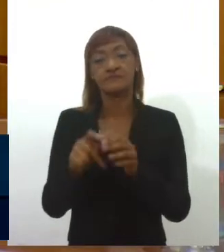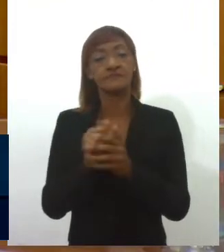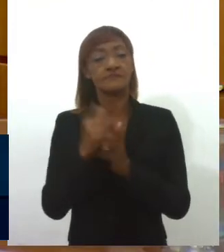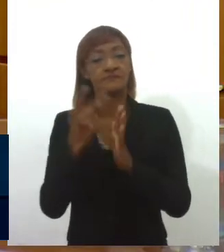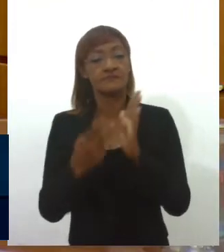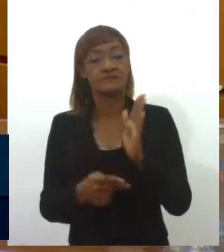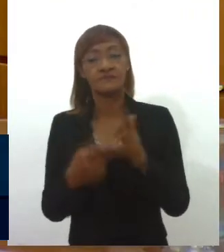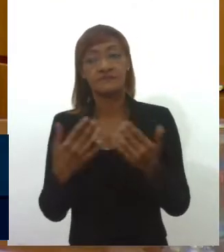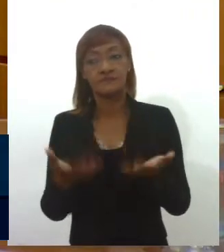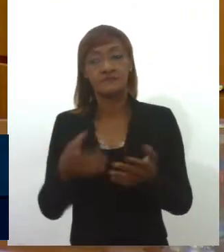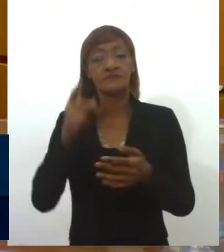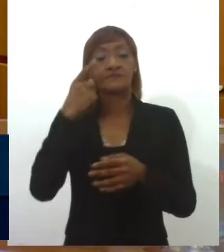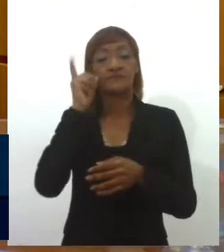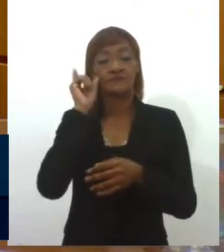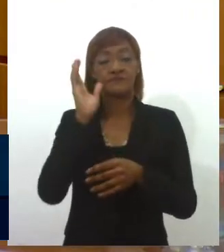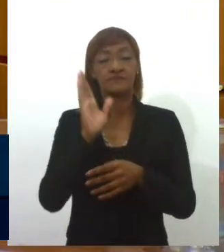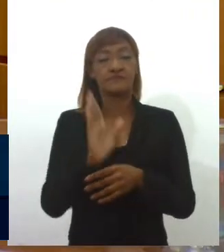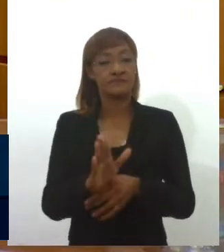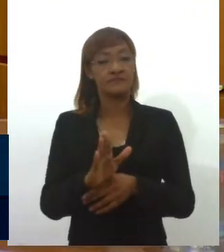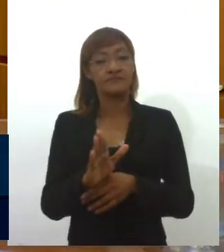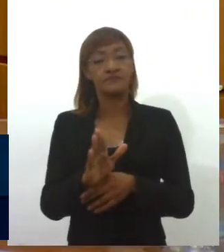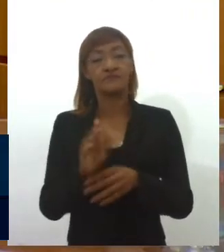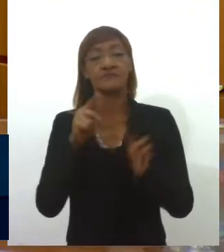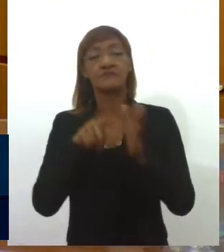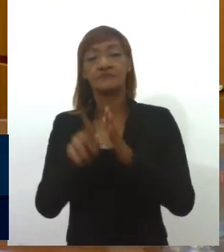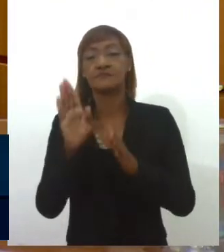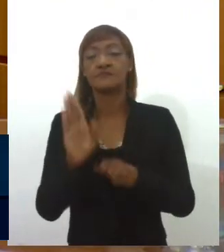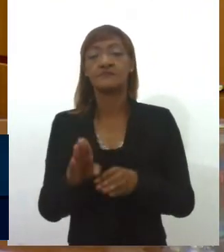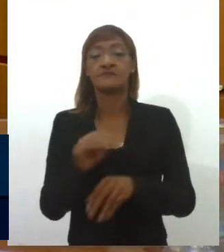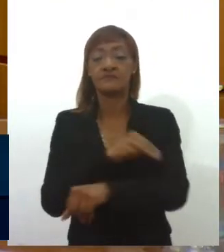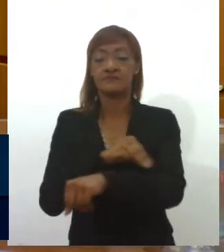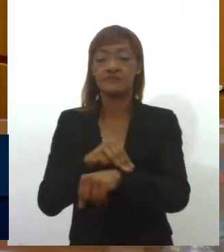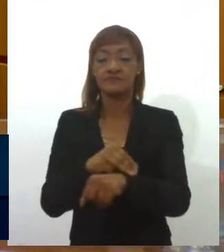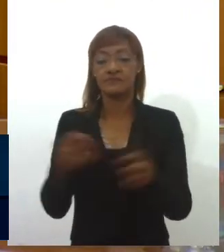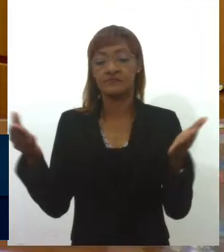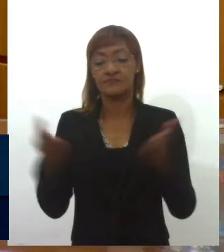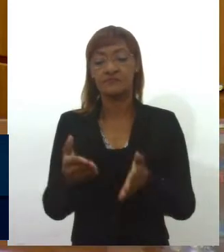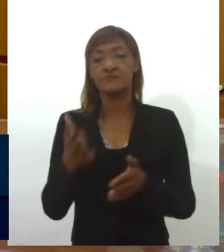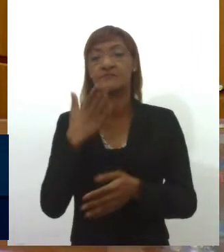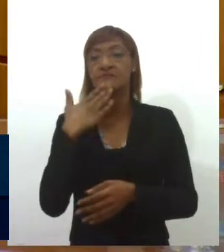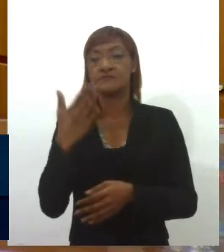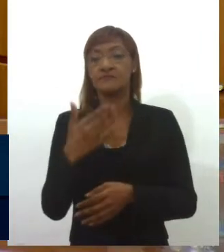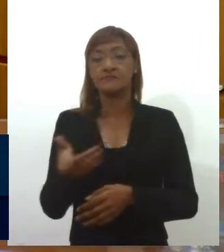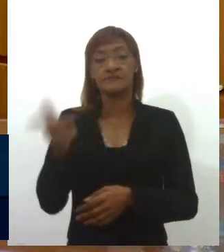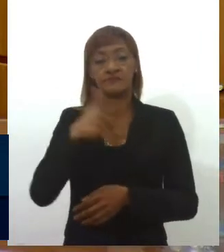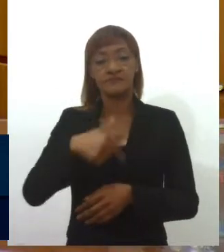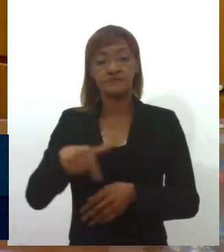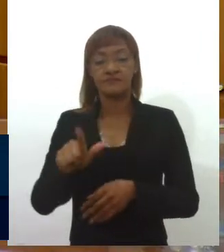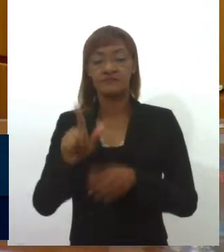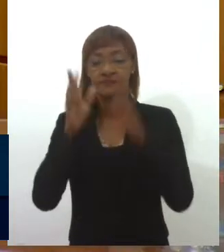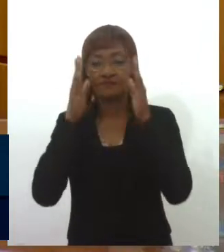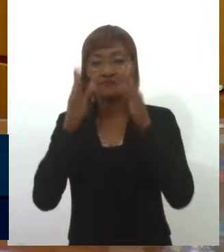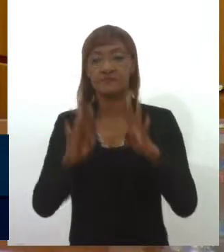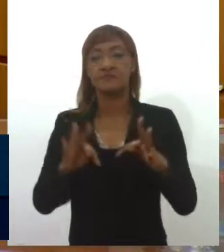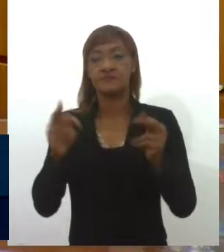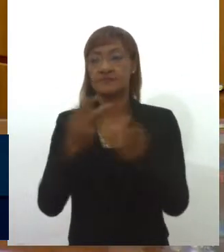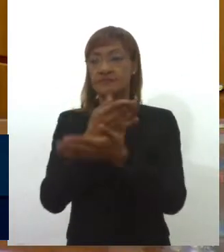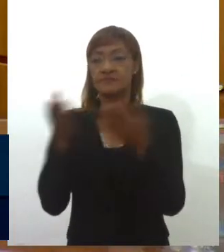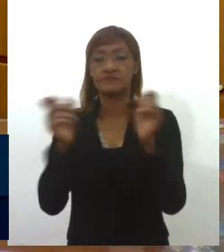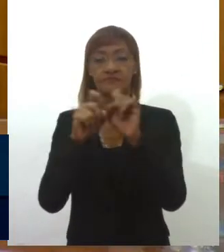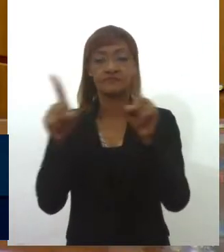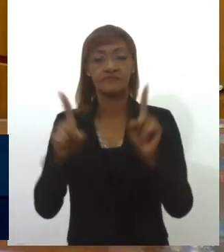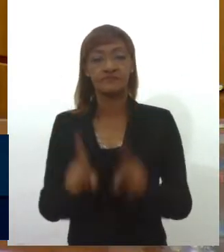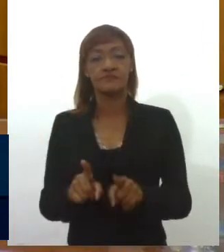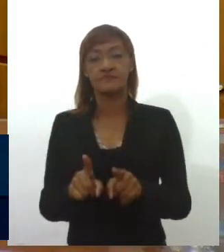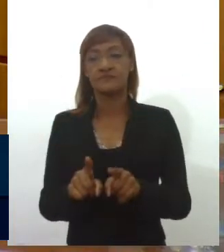cobrei o projeto que reajuste o valor do piso do magistério. Hoje, faço essa cobrança dirigida a todos os demais servidores e a todos os